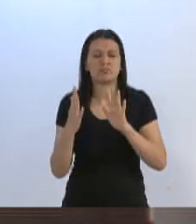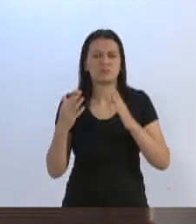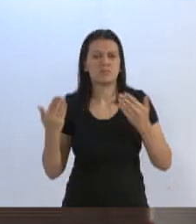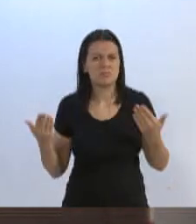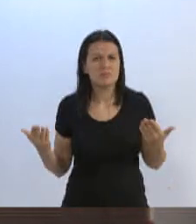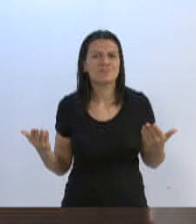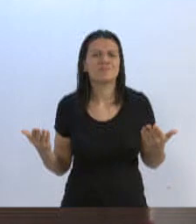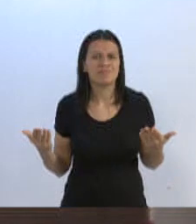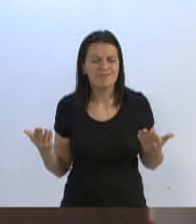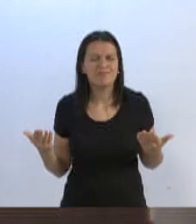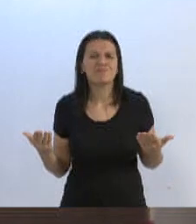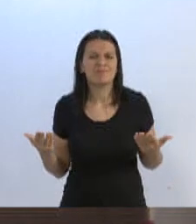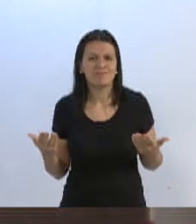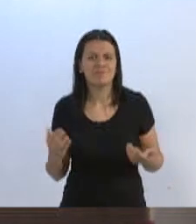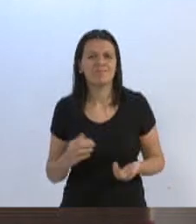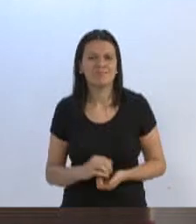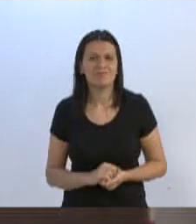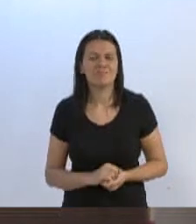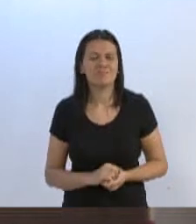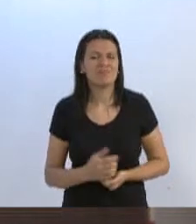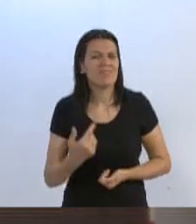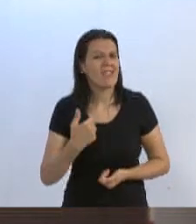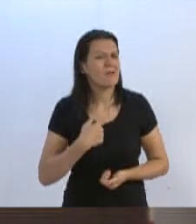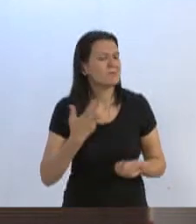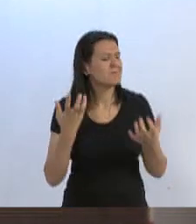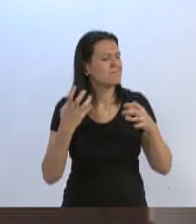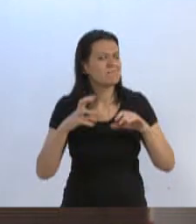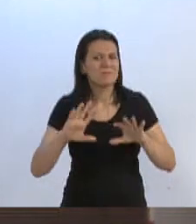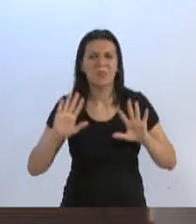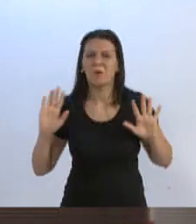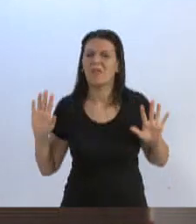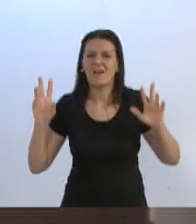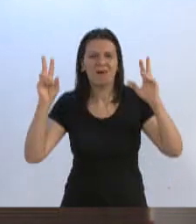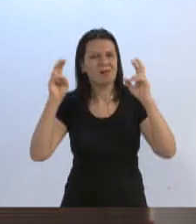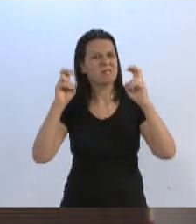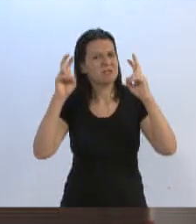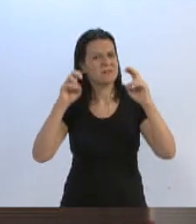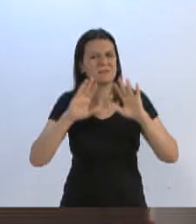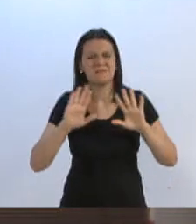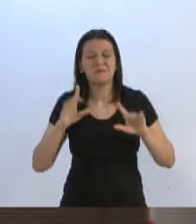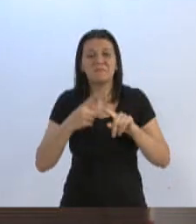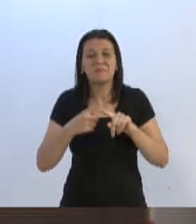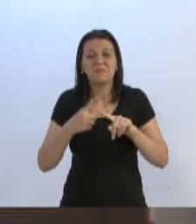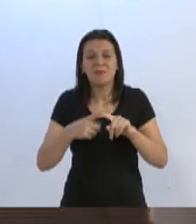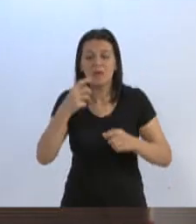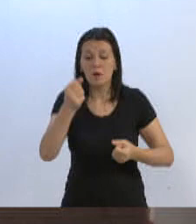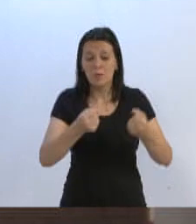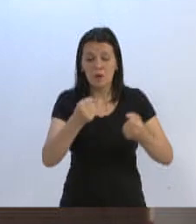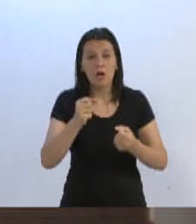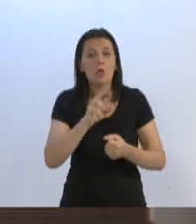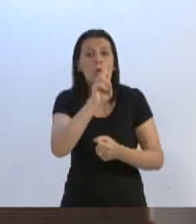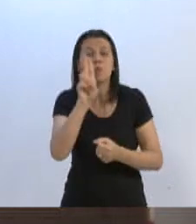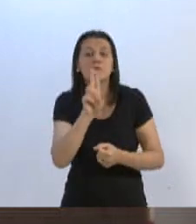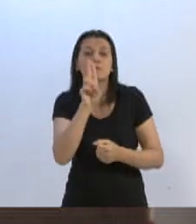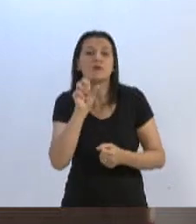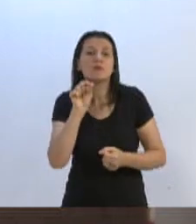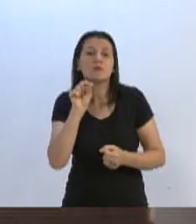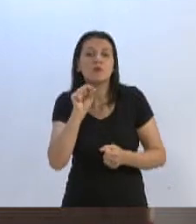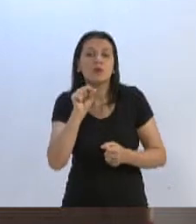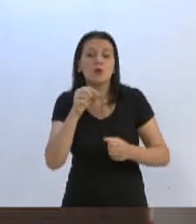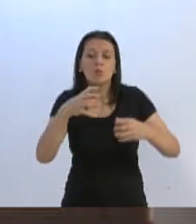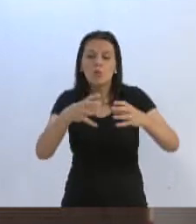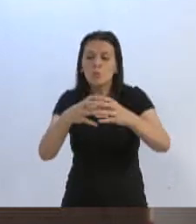É afrontoso. afrontoso. E eu não quero entrar nesse assunto, porque o carro tem que ser usado para a questão coletiva,